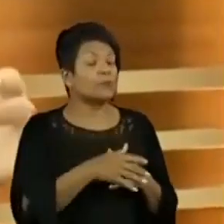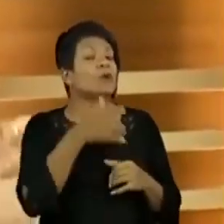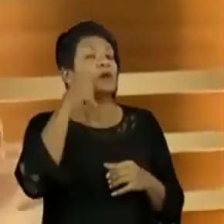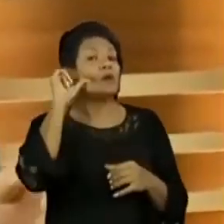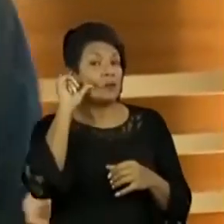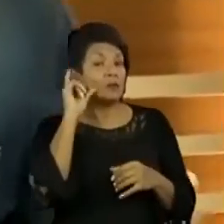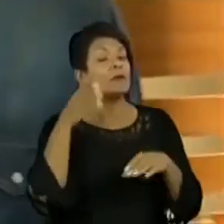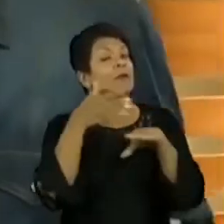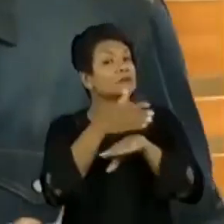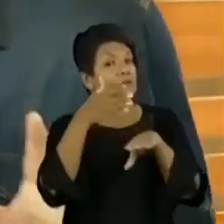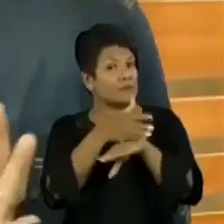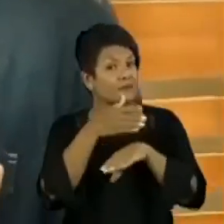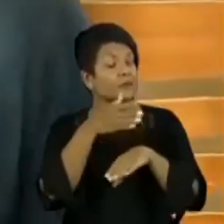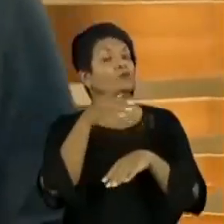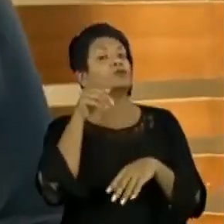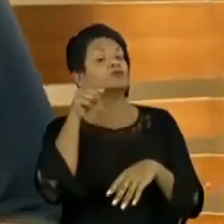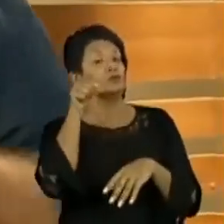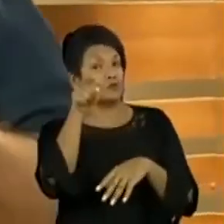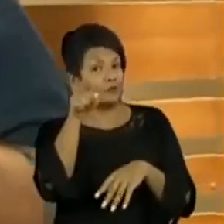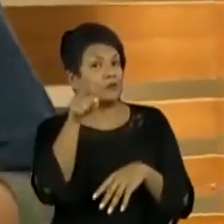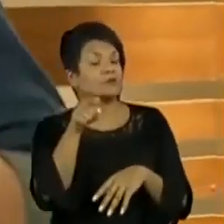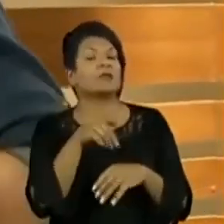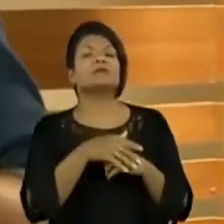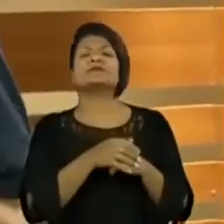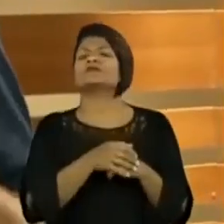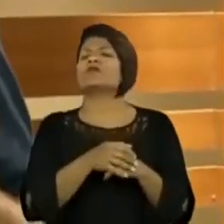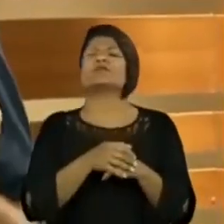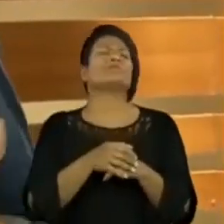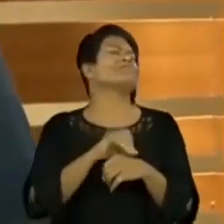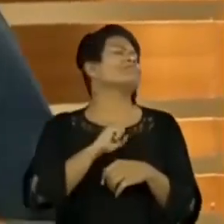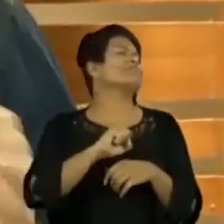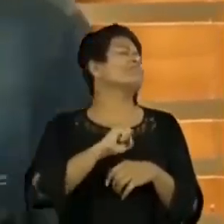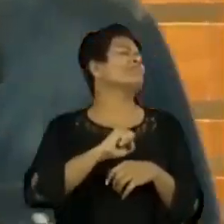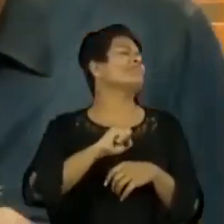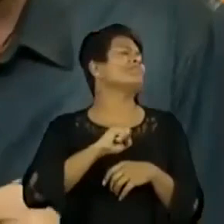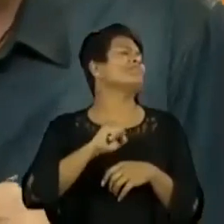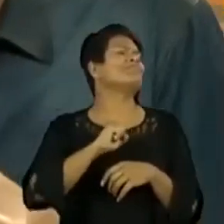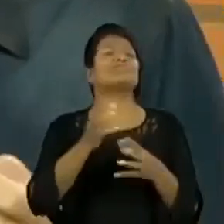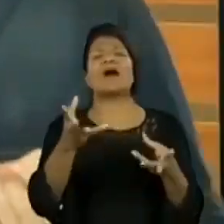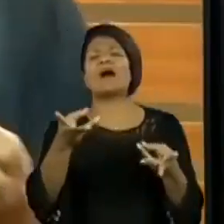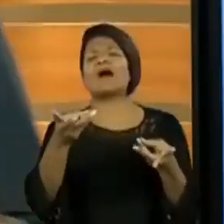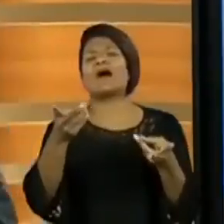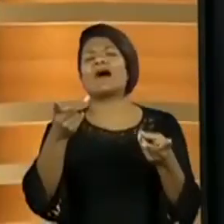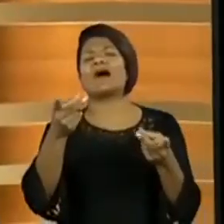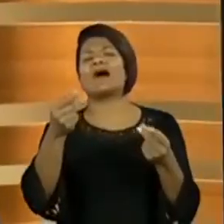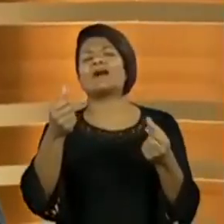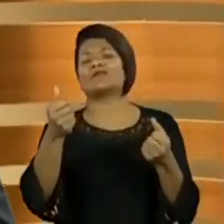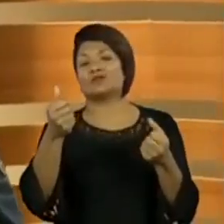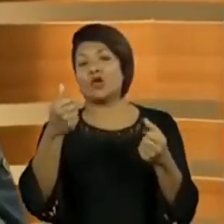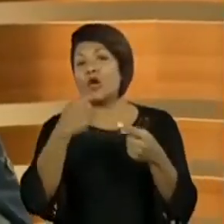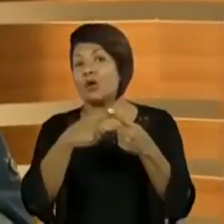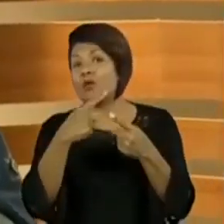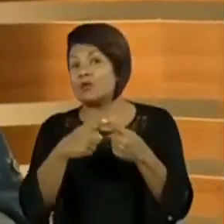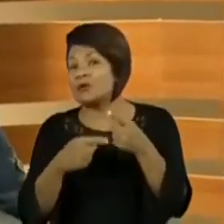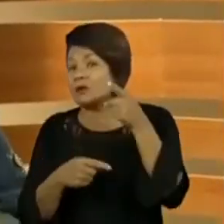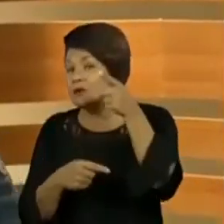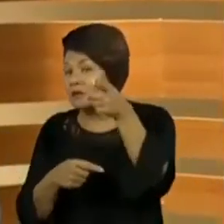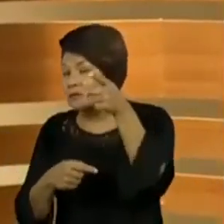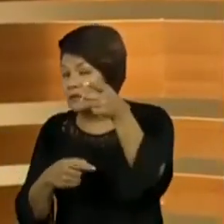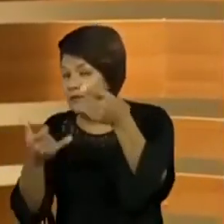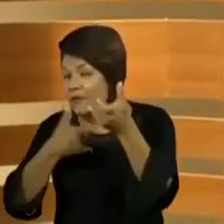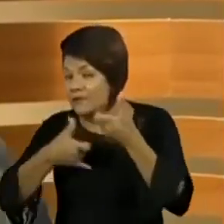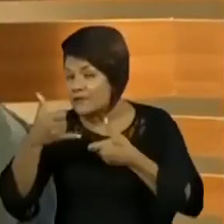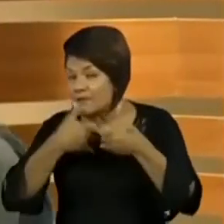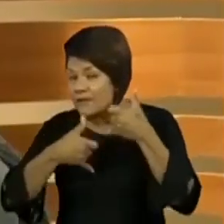a participação de vocês foi simplesmente sensacional, foi assim incrível, porque em cima do que vocês me colocaram,